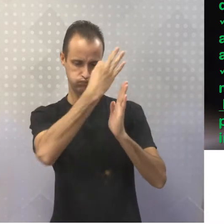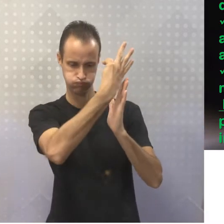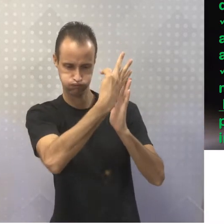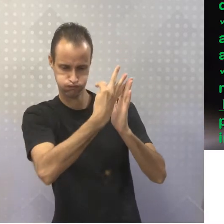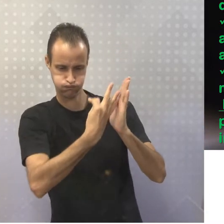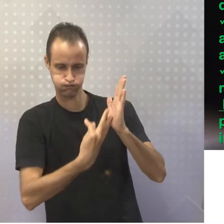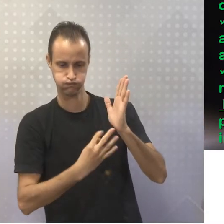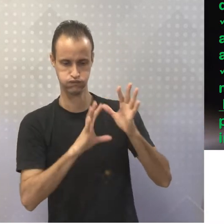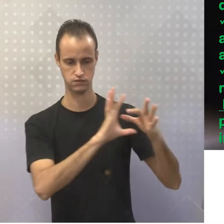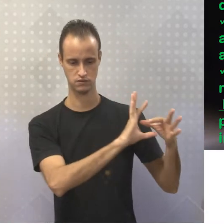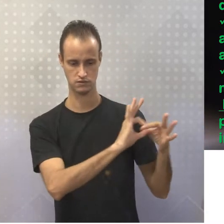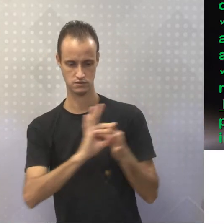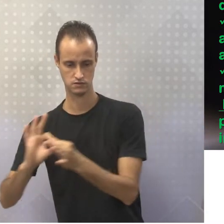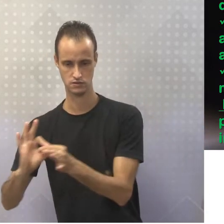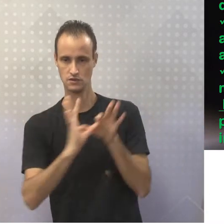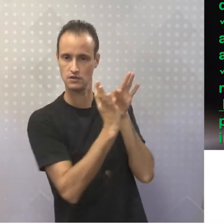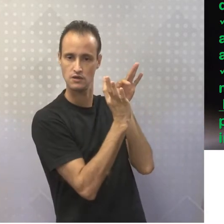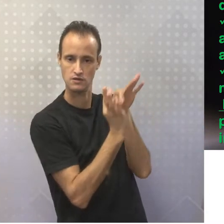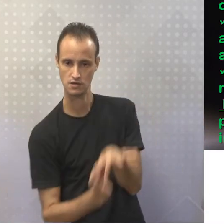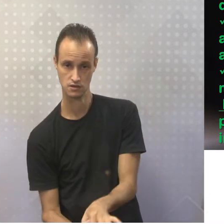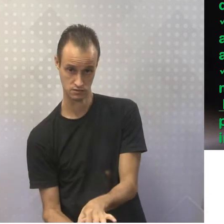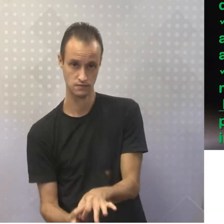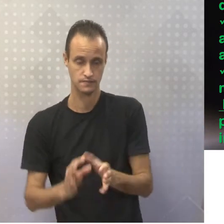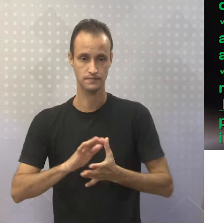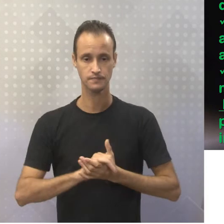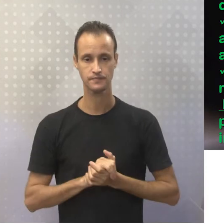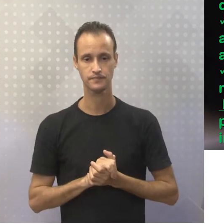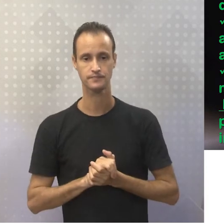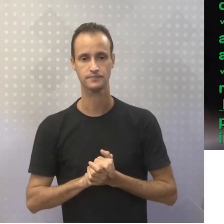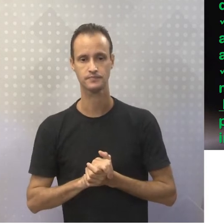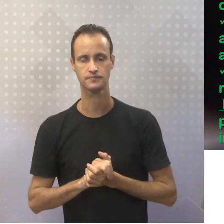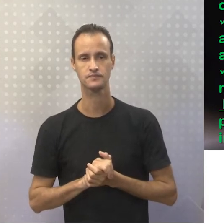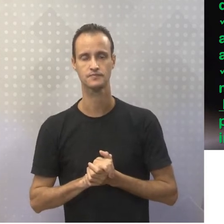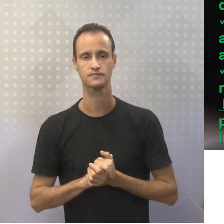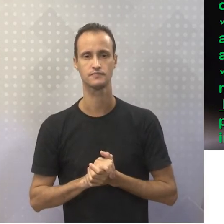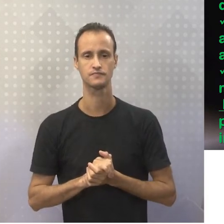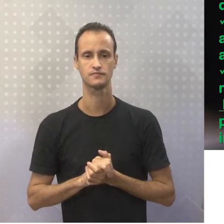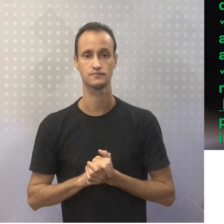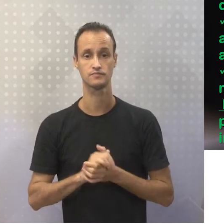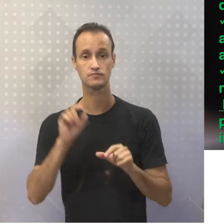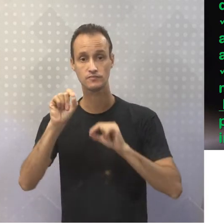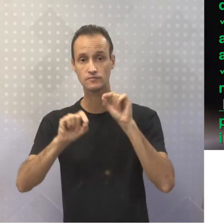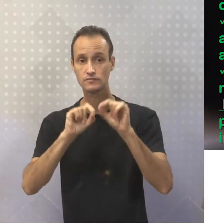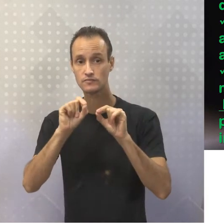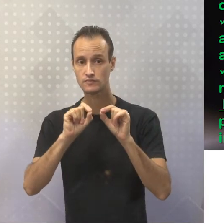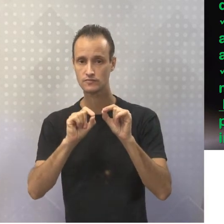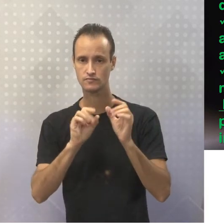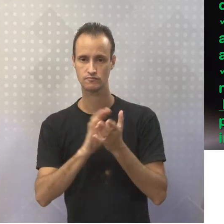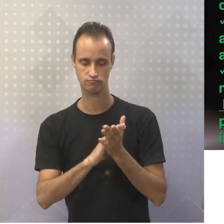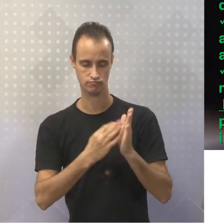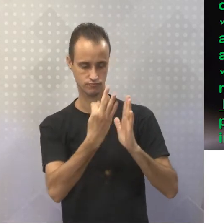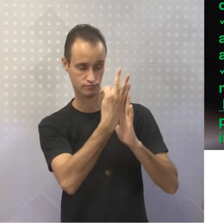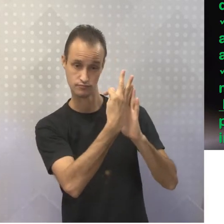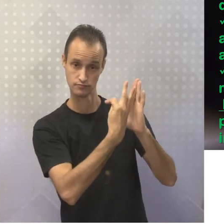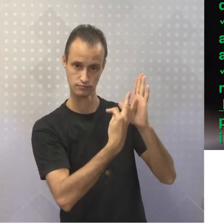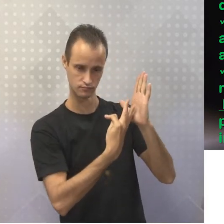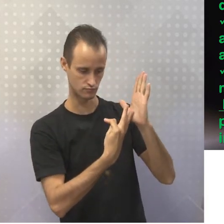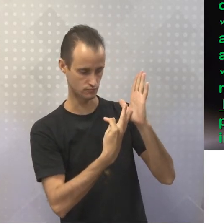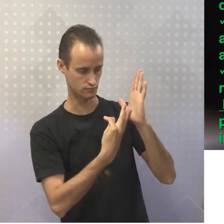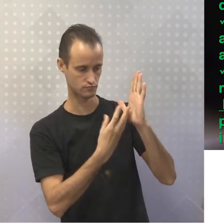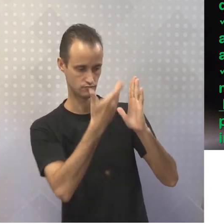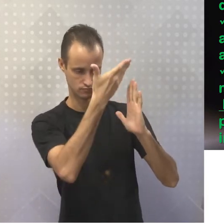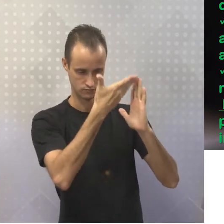coeso e coerente, tá? Ó, olho. Olho uma pequena parte interessante da